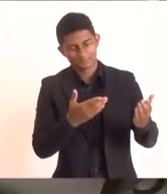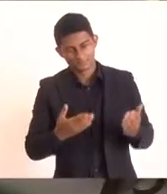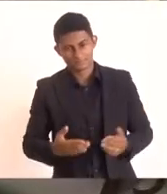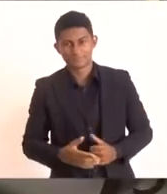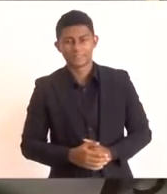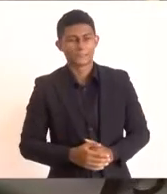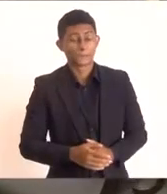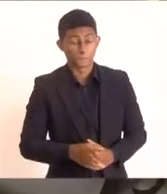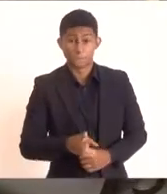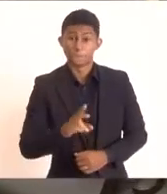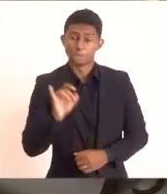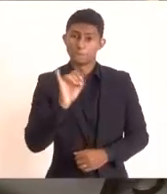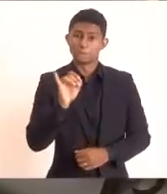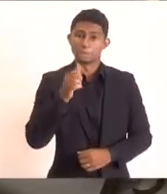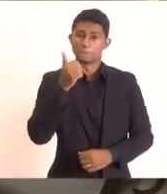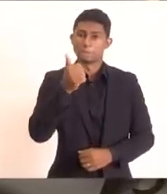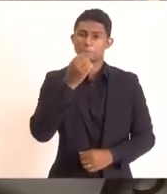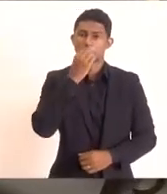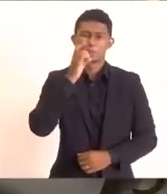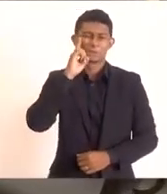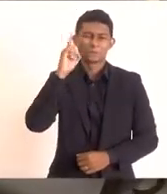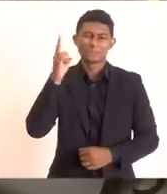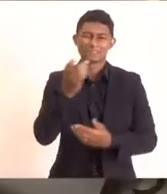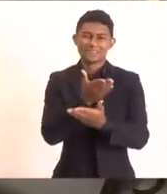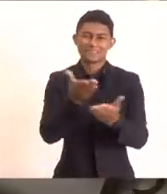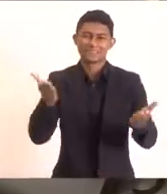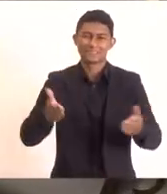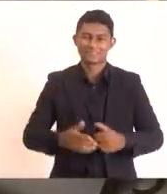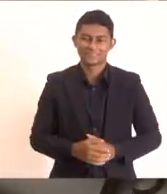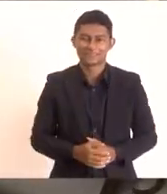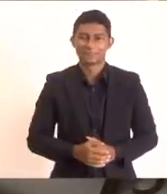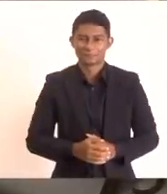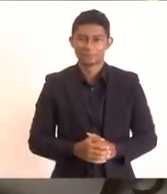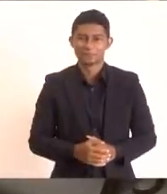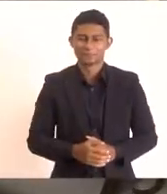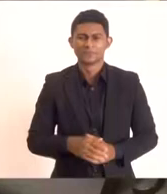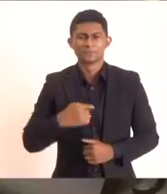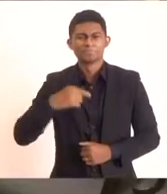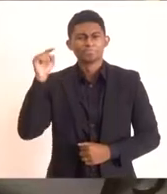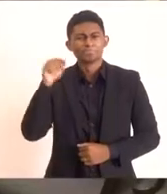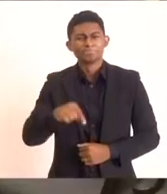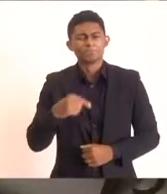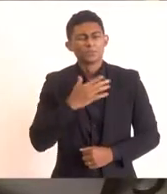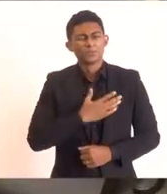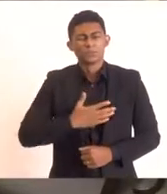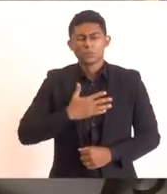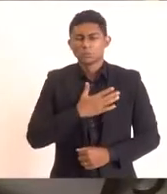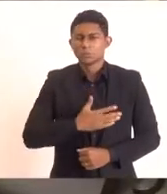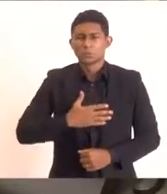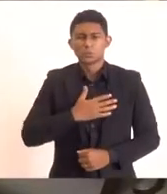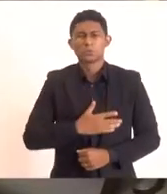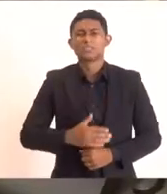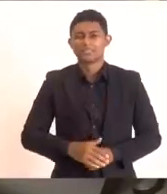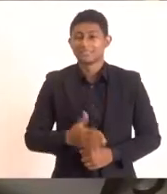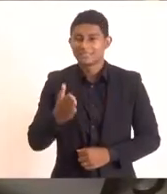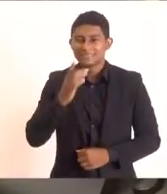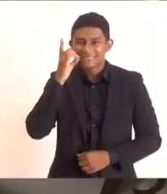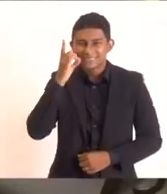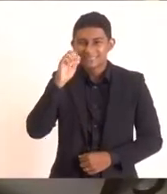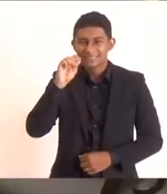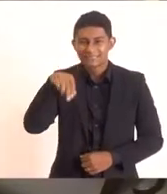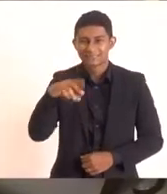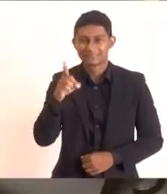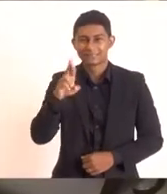Olá, bom dia a todos e todas. É um grande prazer estar aqui, presidente, deputado André